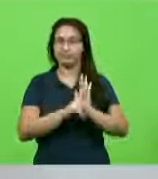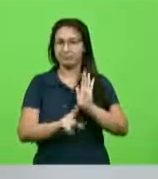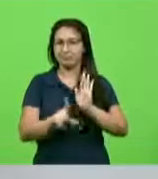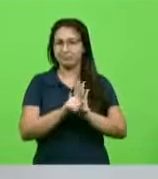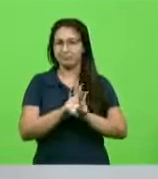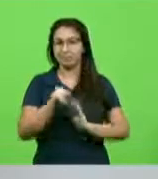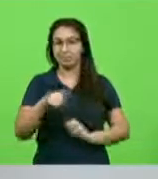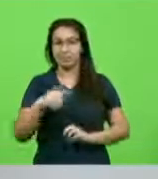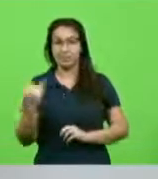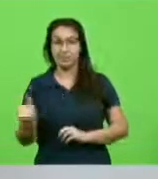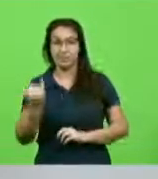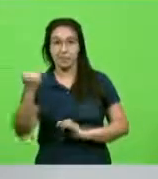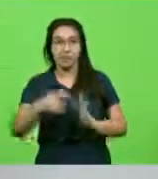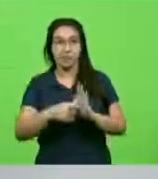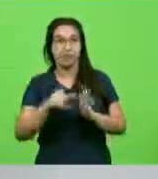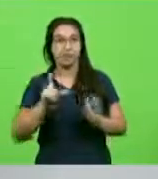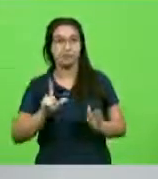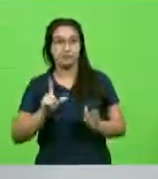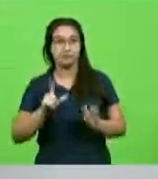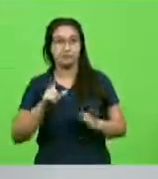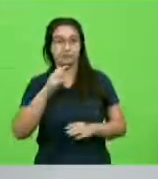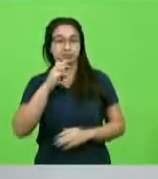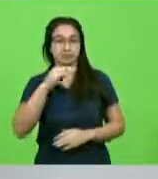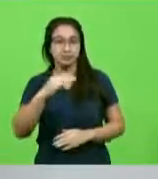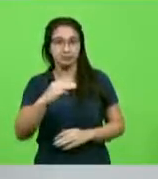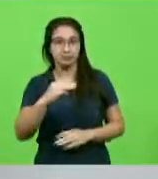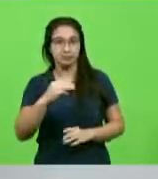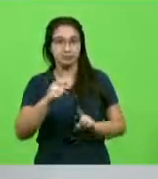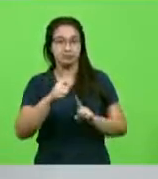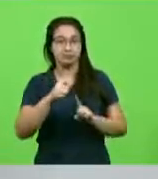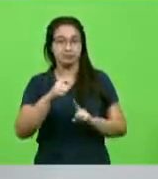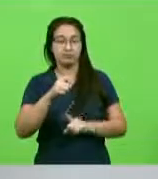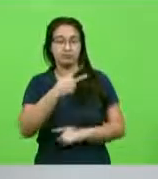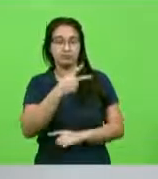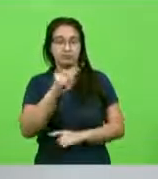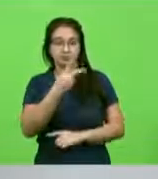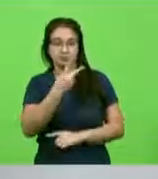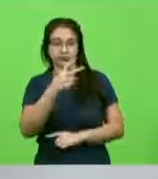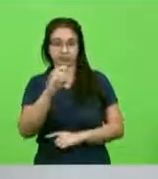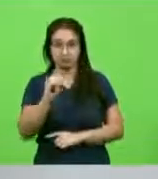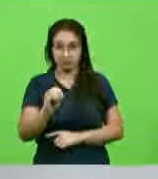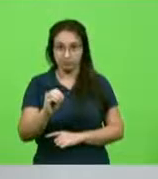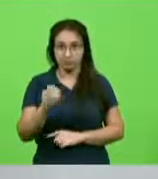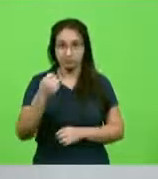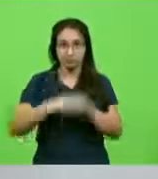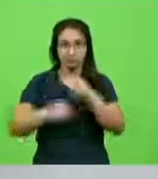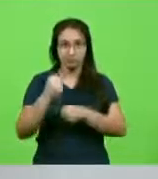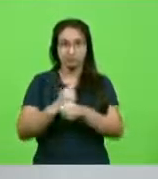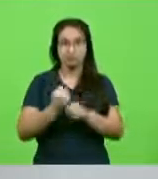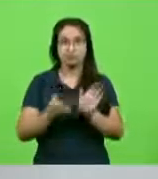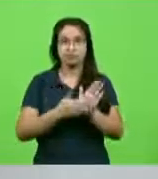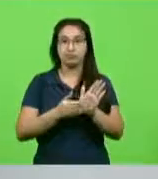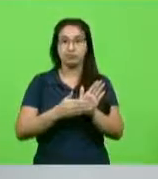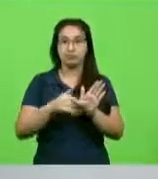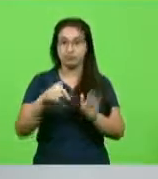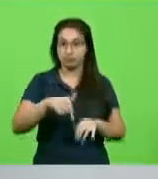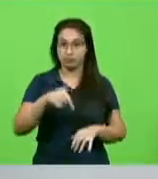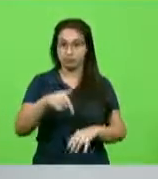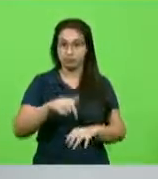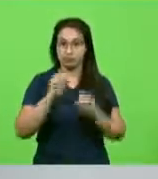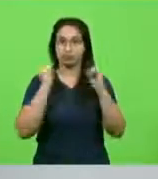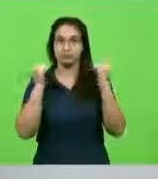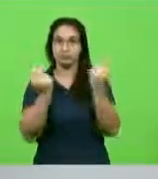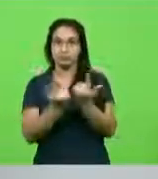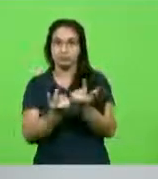importante antes, em março de 2020, quando nós o propomos aqui na Assembleia, ganhou relevância